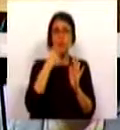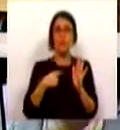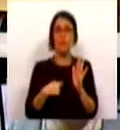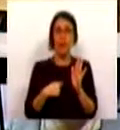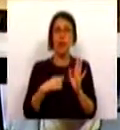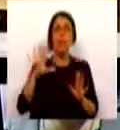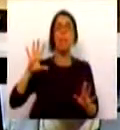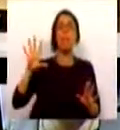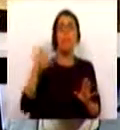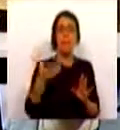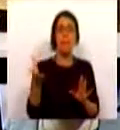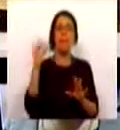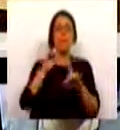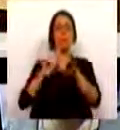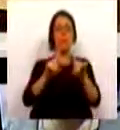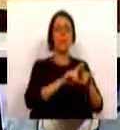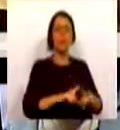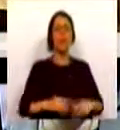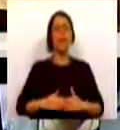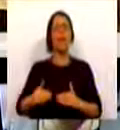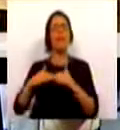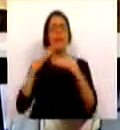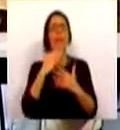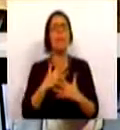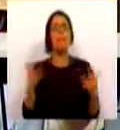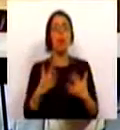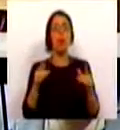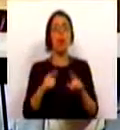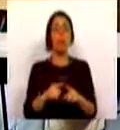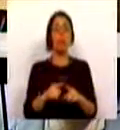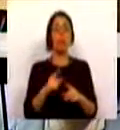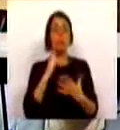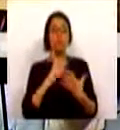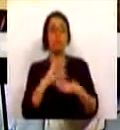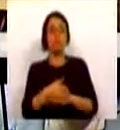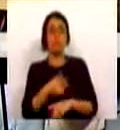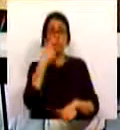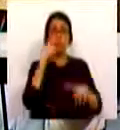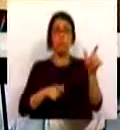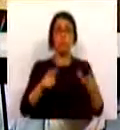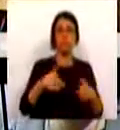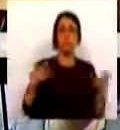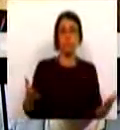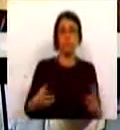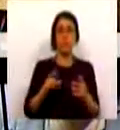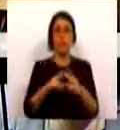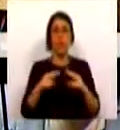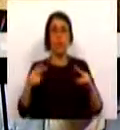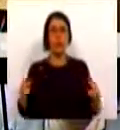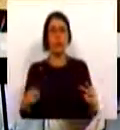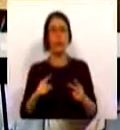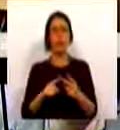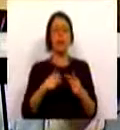no país aos mais diversos níveis, grande parte das quais dependem da atuação das populações, das autarquias,